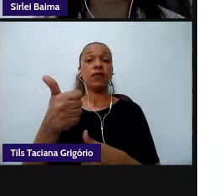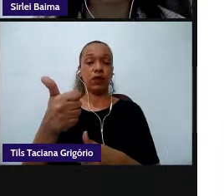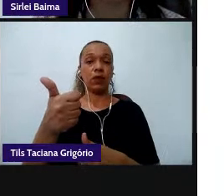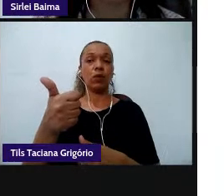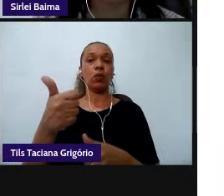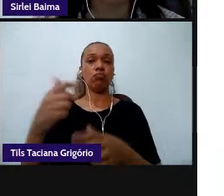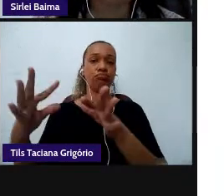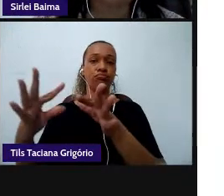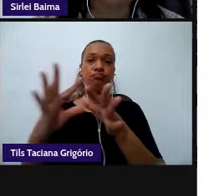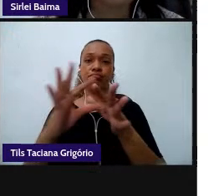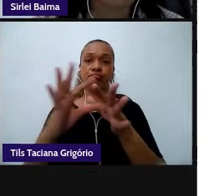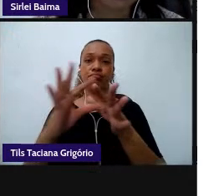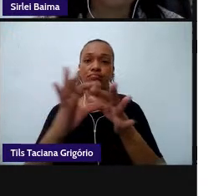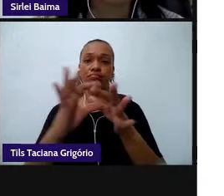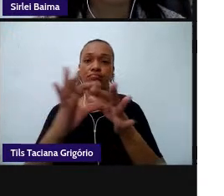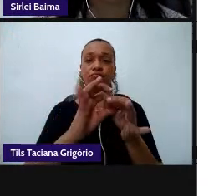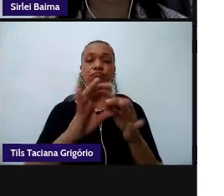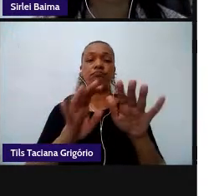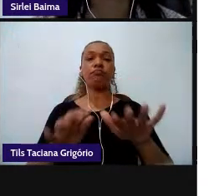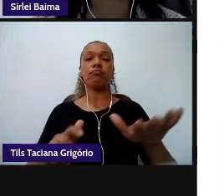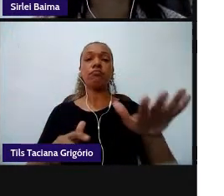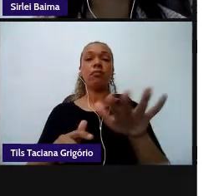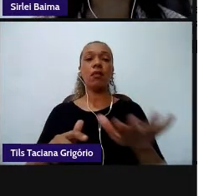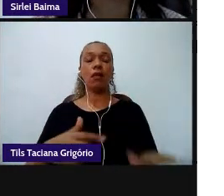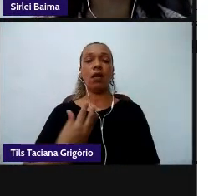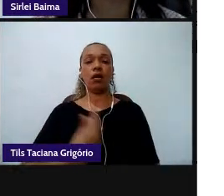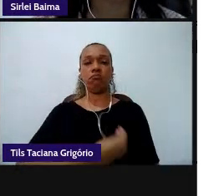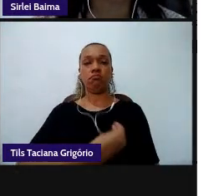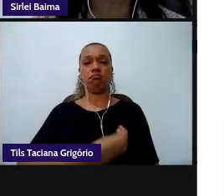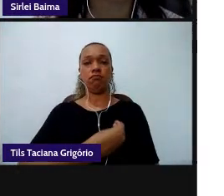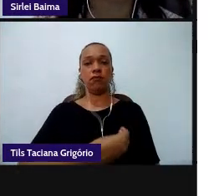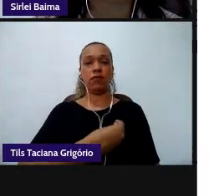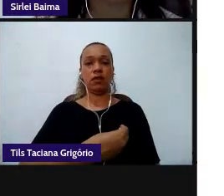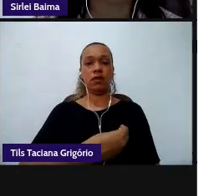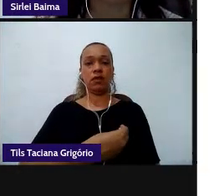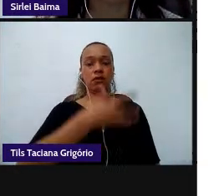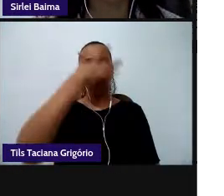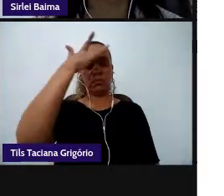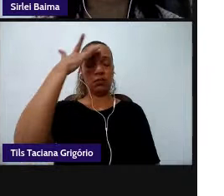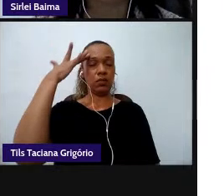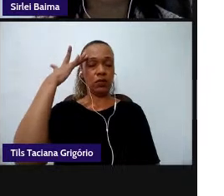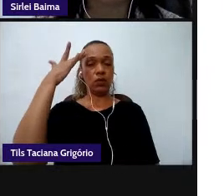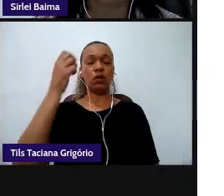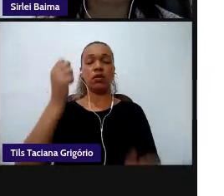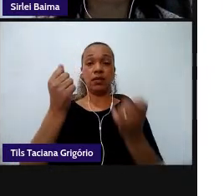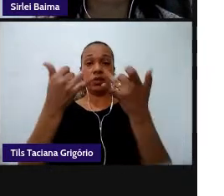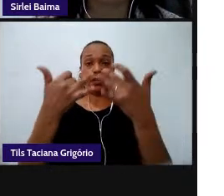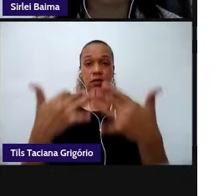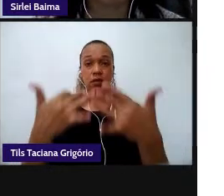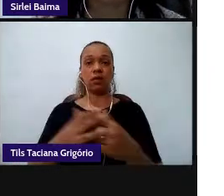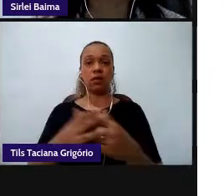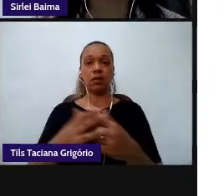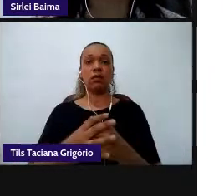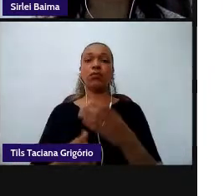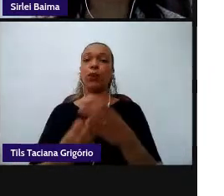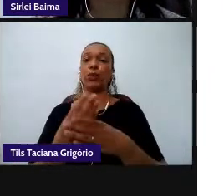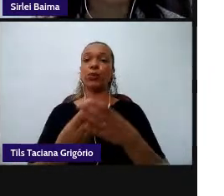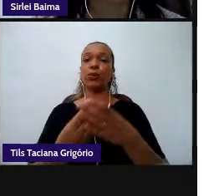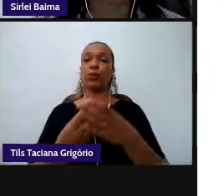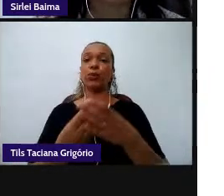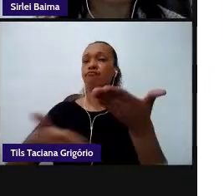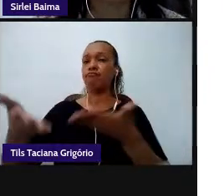ao campo da vida pessoal ela traz a seguinte proposição produzir de forma colaborativa e